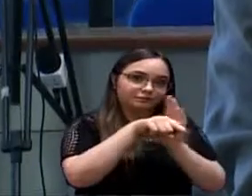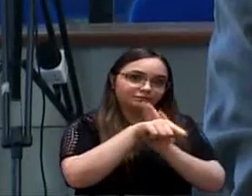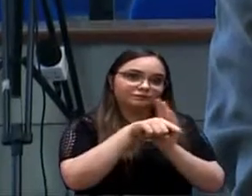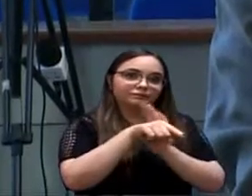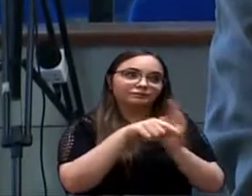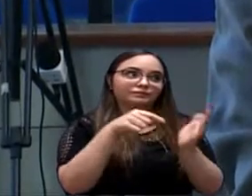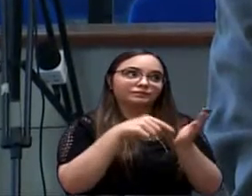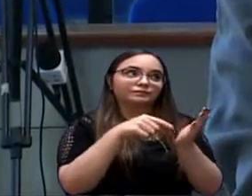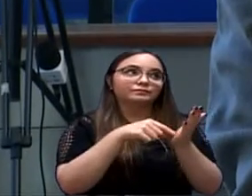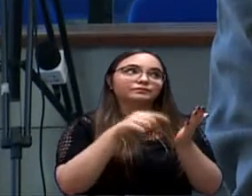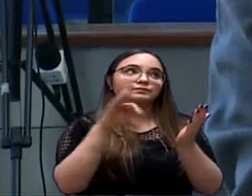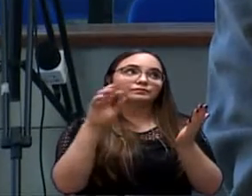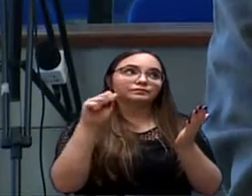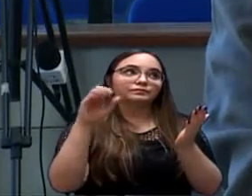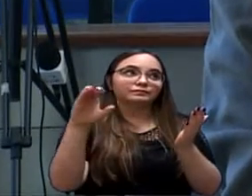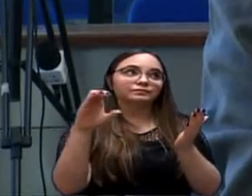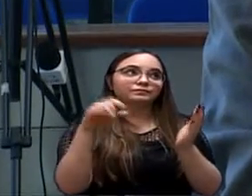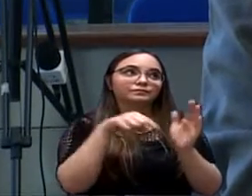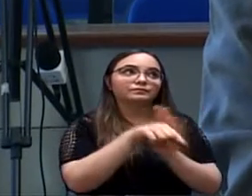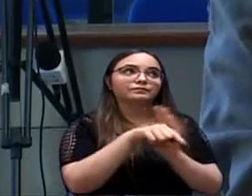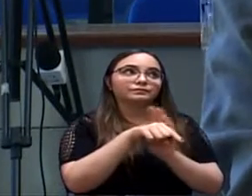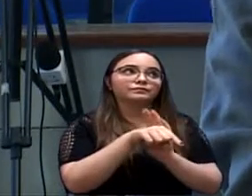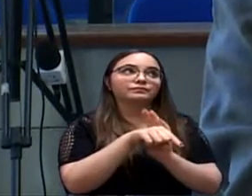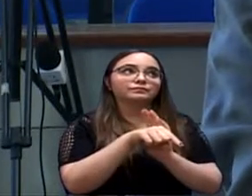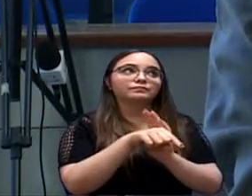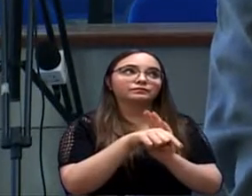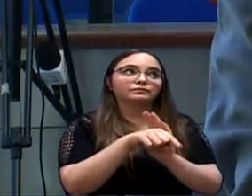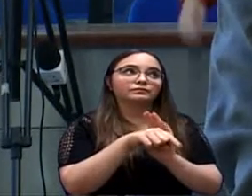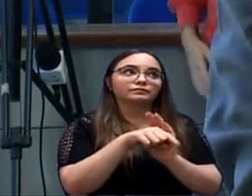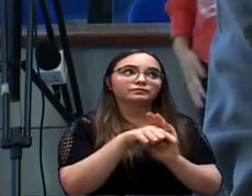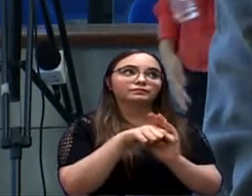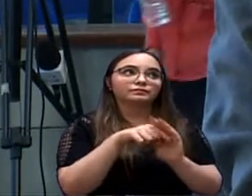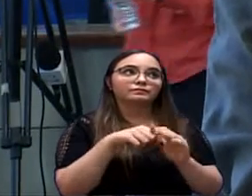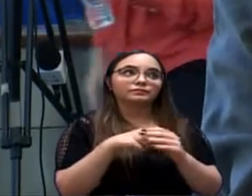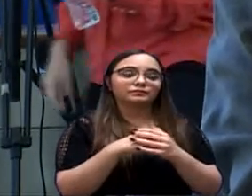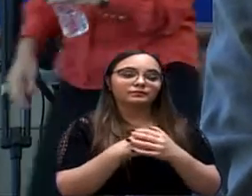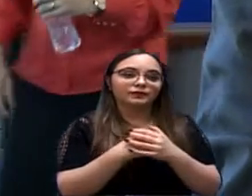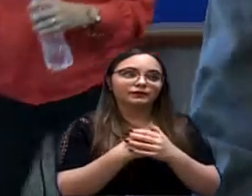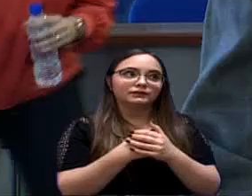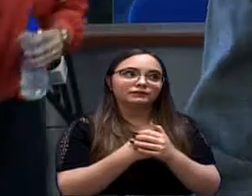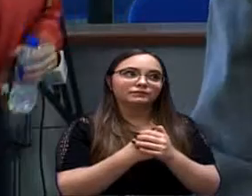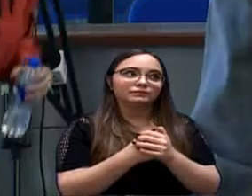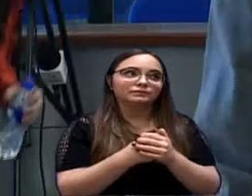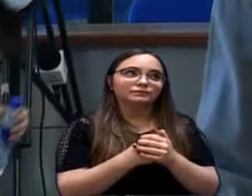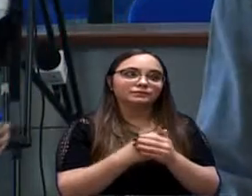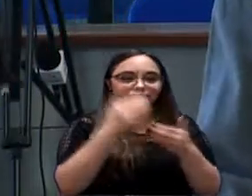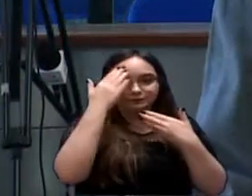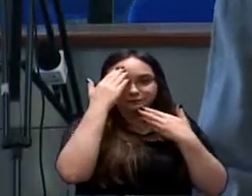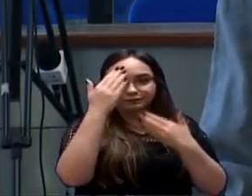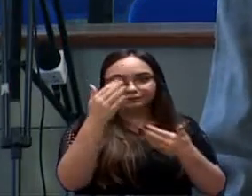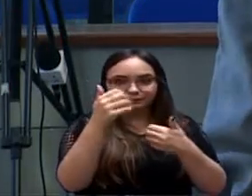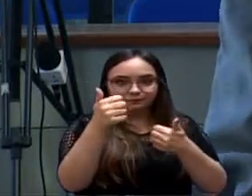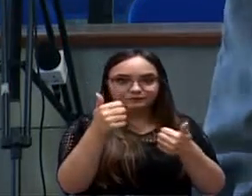TAC, do tema de acordo de conduta do Ministério Público com a Prefeitura Municipal de Sorocaba. Obrigado.